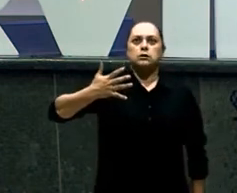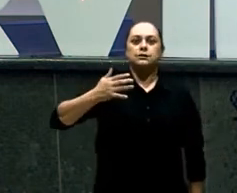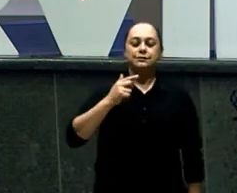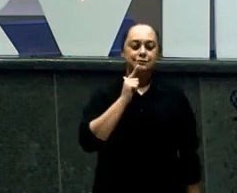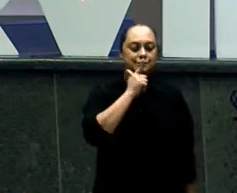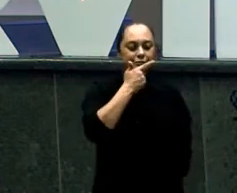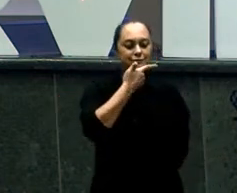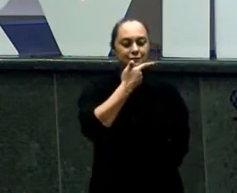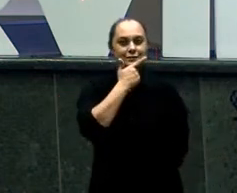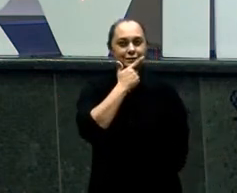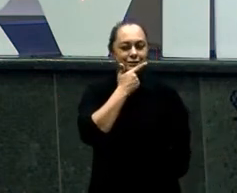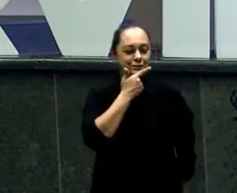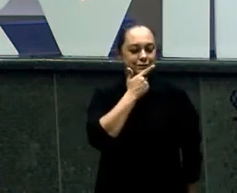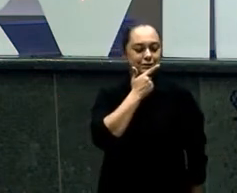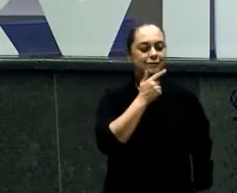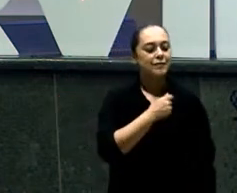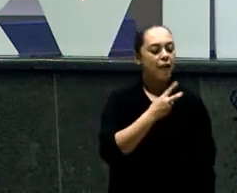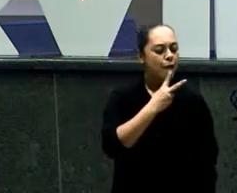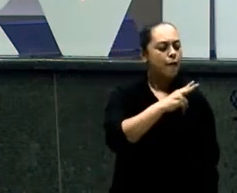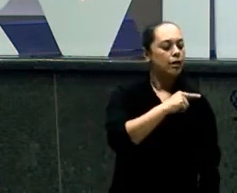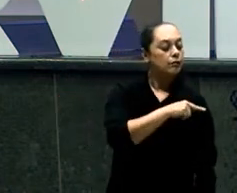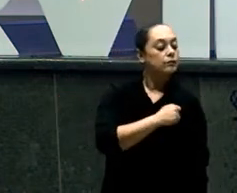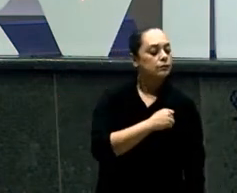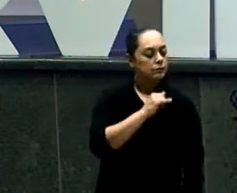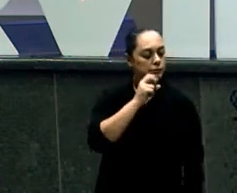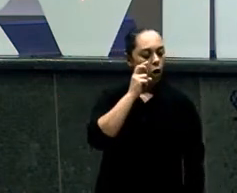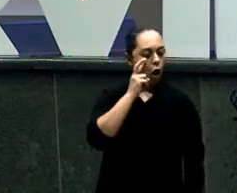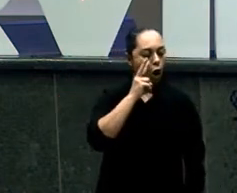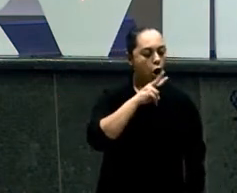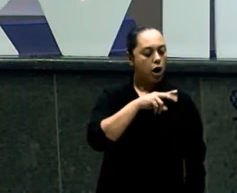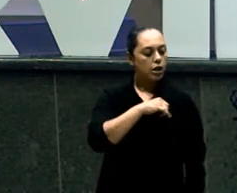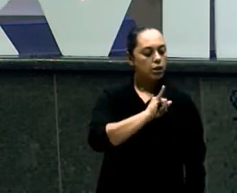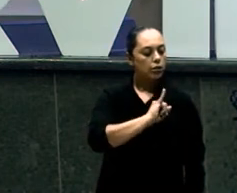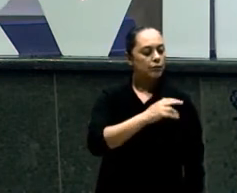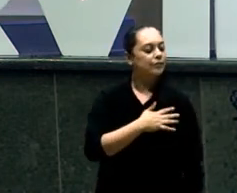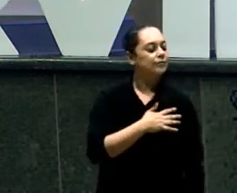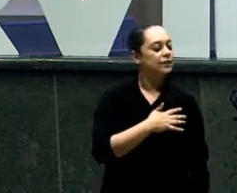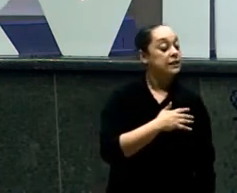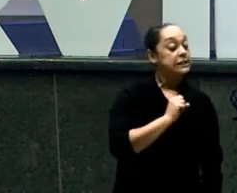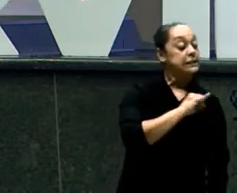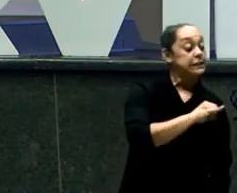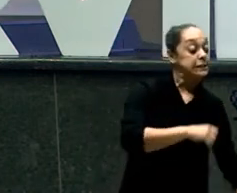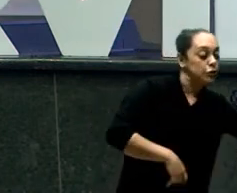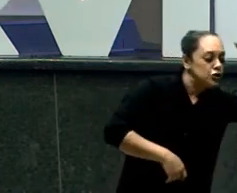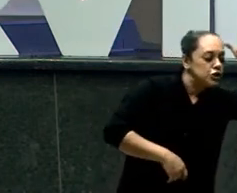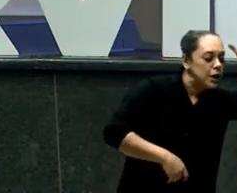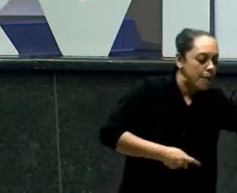Eu te defendo E diga para ele Perdoa aquelas briguinhas Que eu dou É que eu estou crescendo